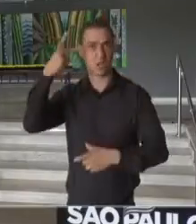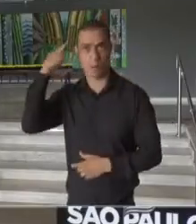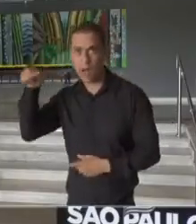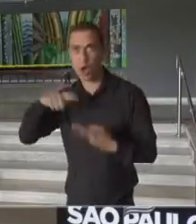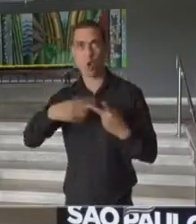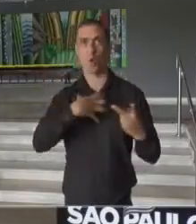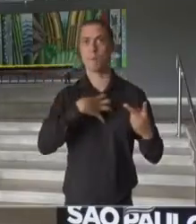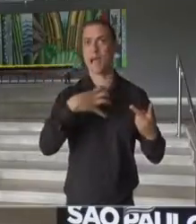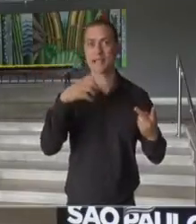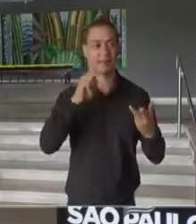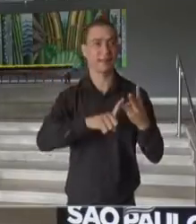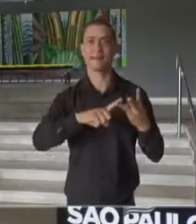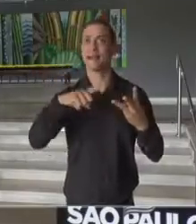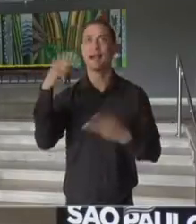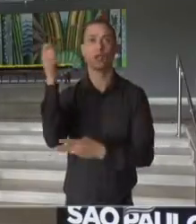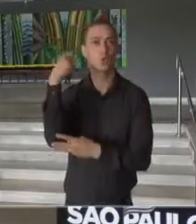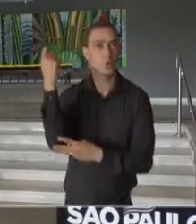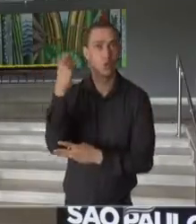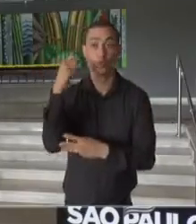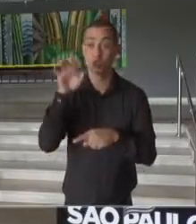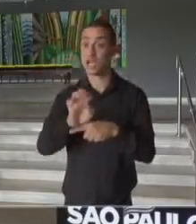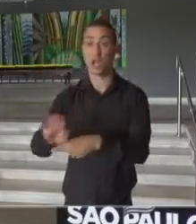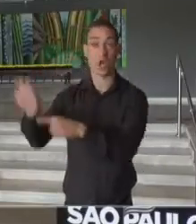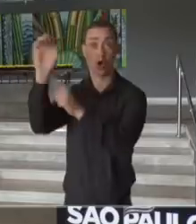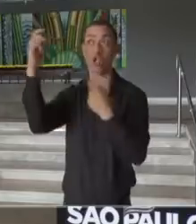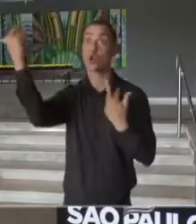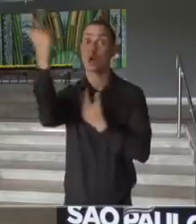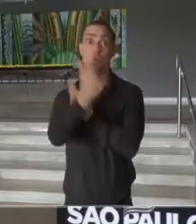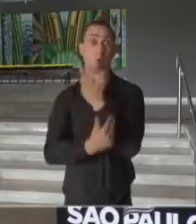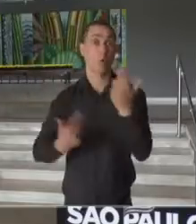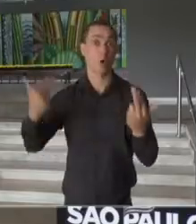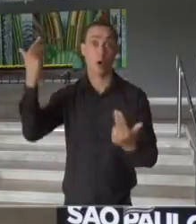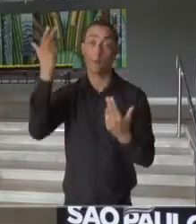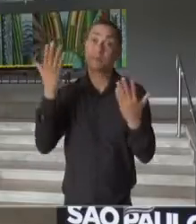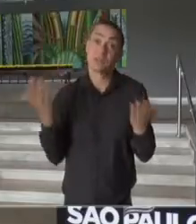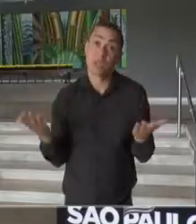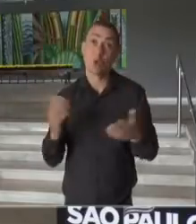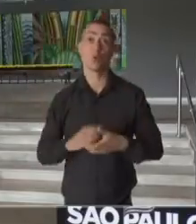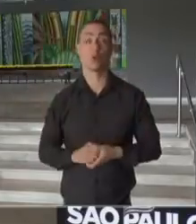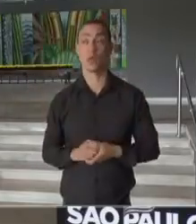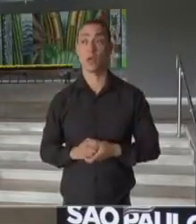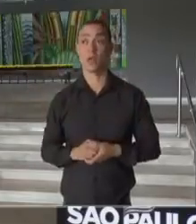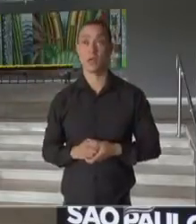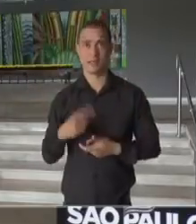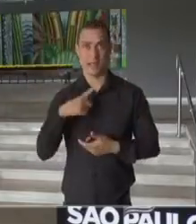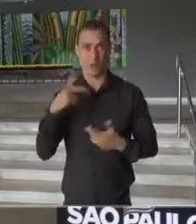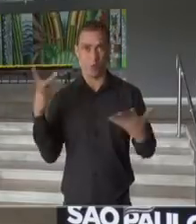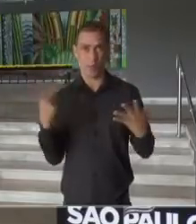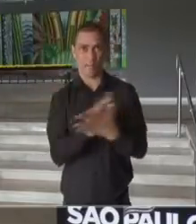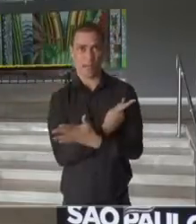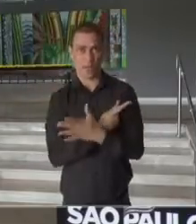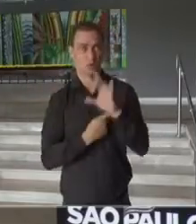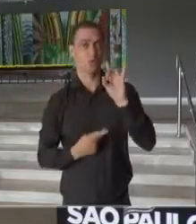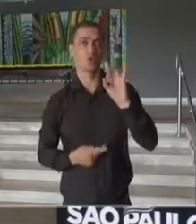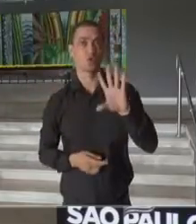Bahia, de qualquer estado do país, terão o mesmo procedimento. Portanto, algo que não impacta diretamente a campanha do